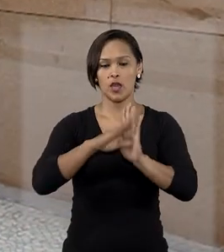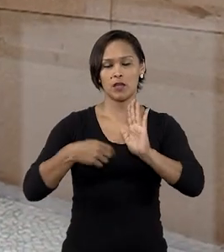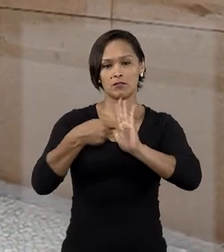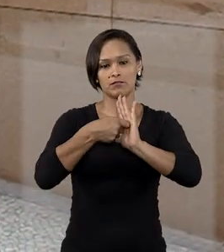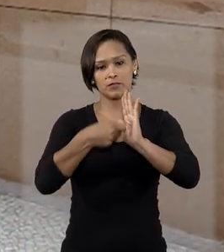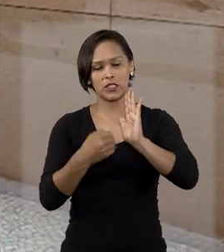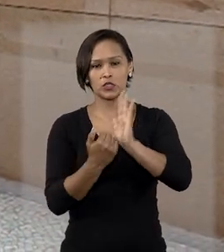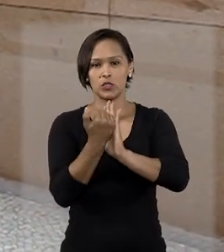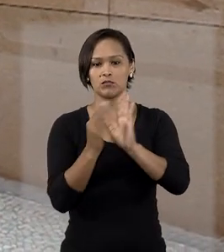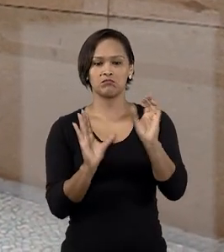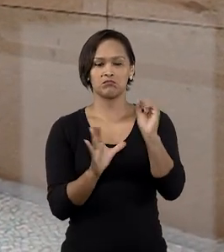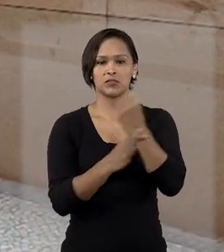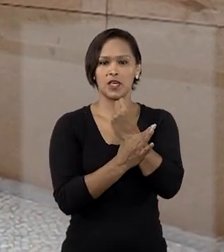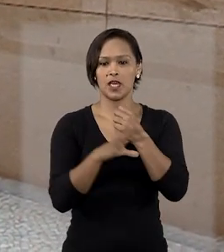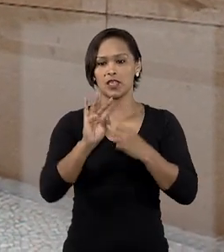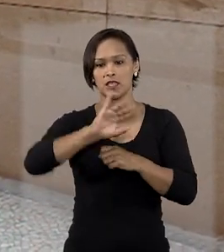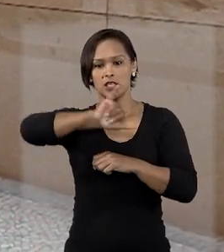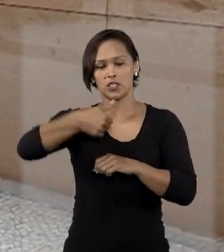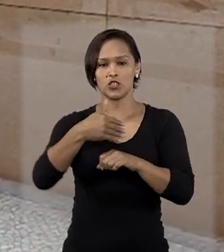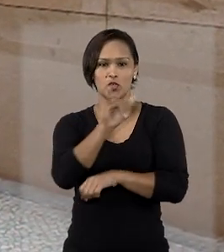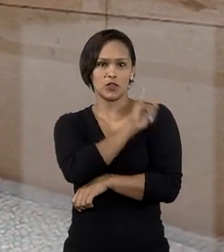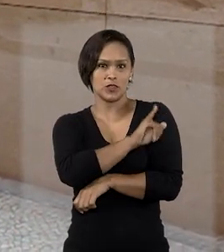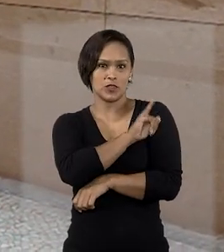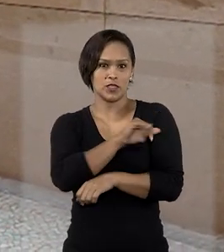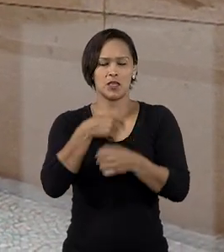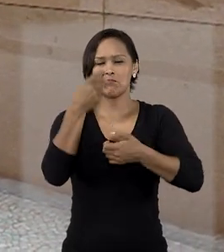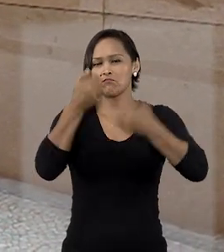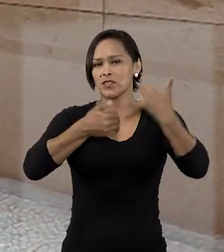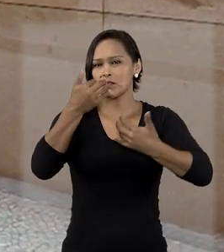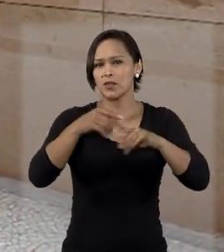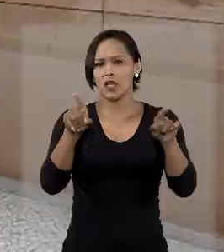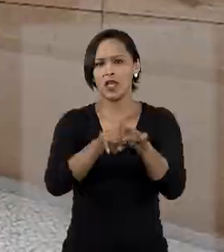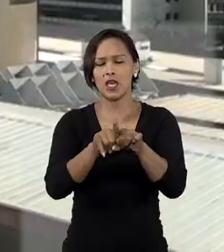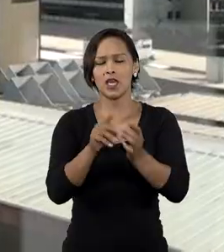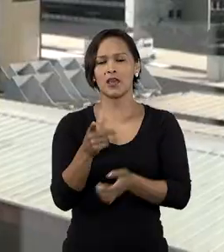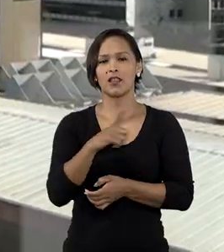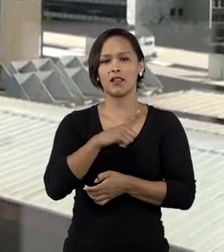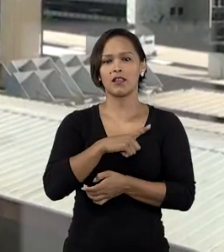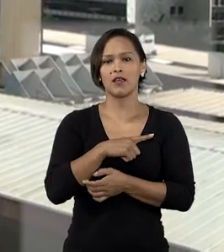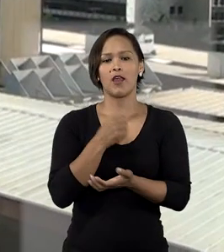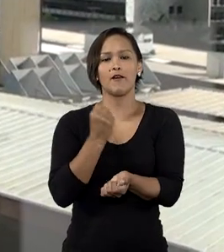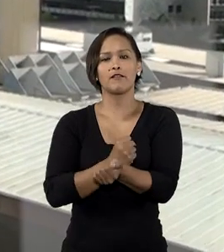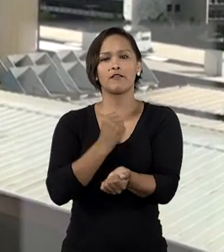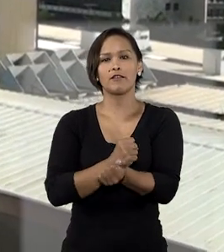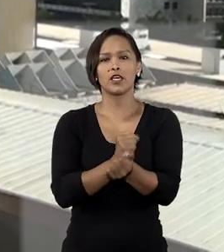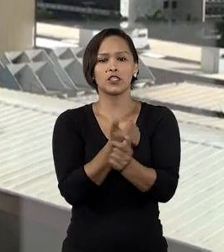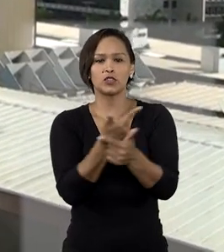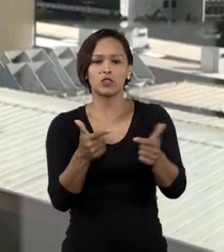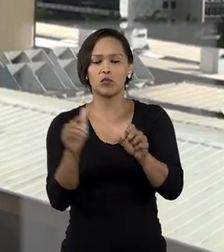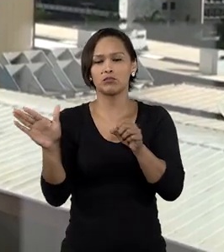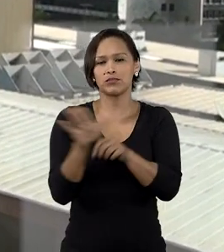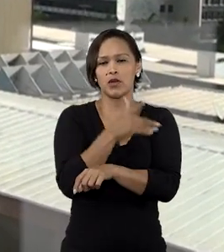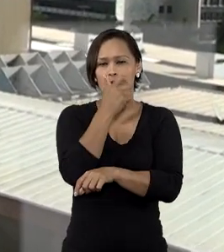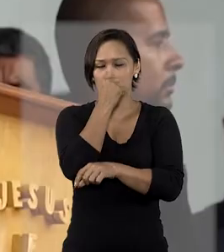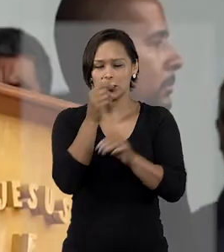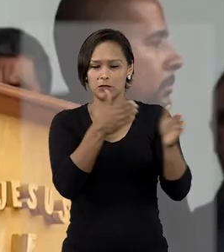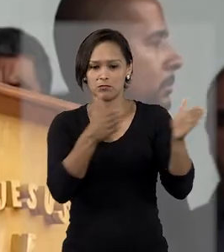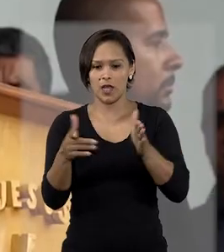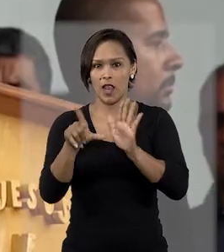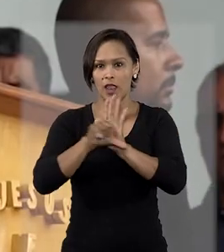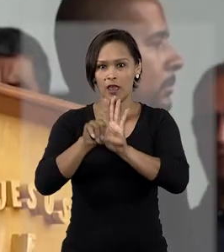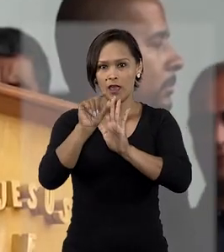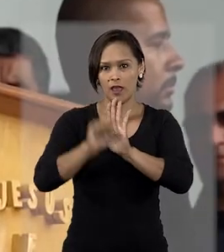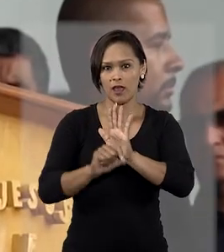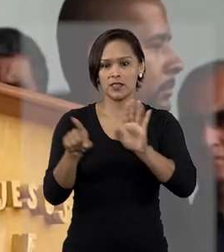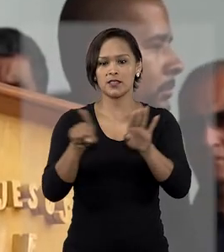segurança no TJ do Rio de Janeiro, argumentando a existência de vícios como extrapolação de prazos legais e